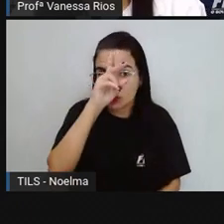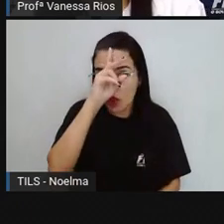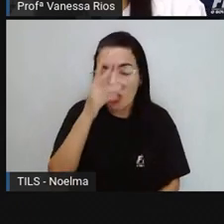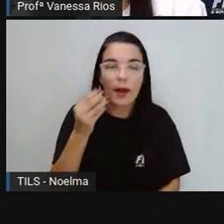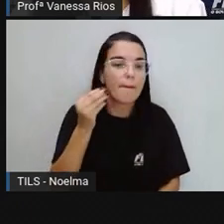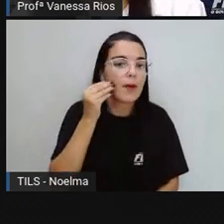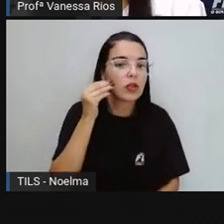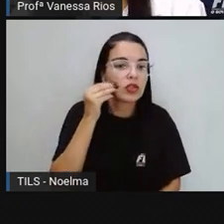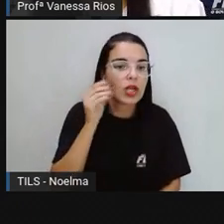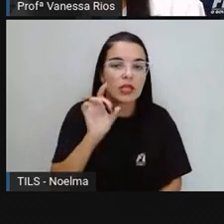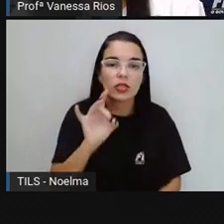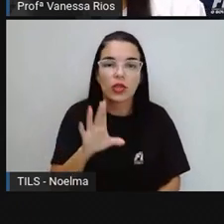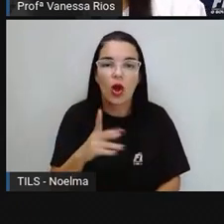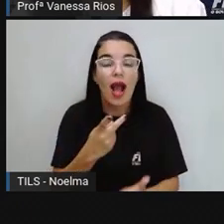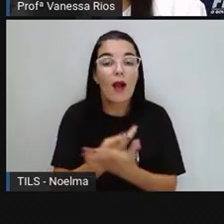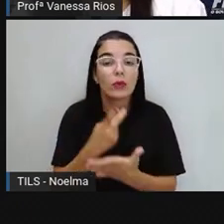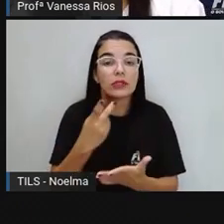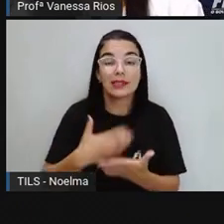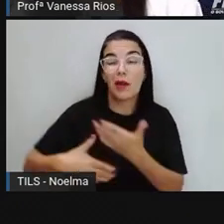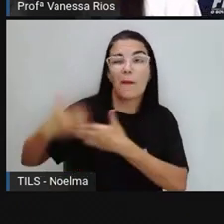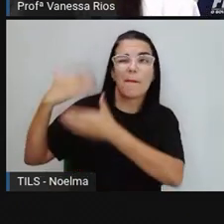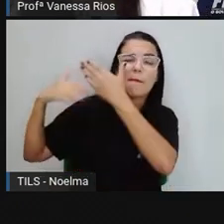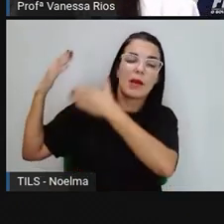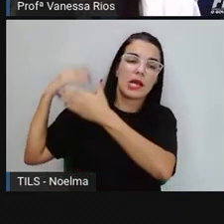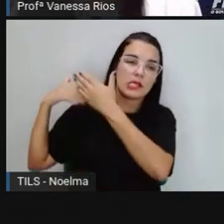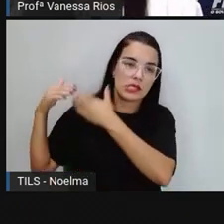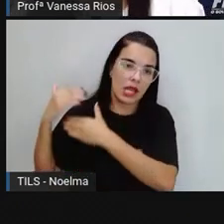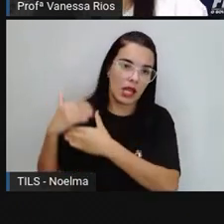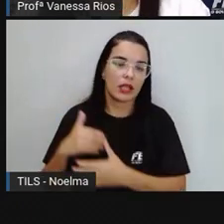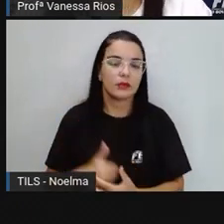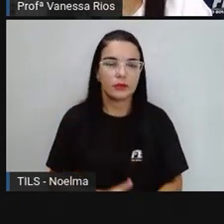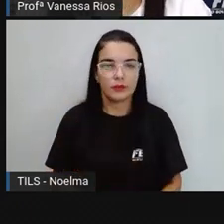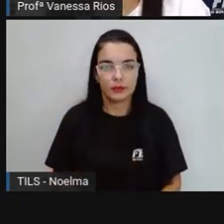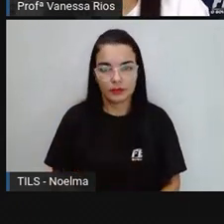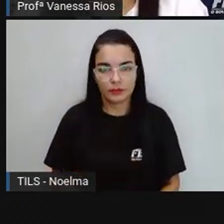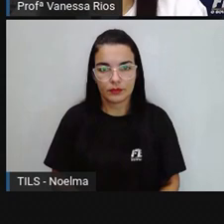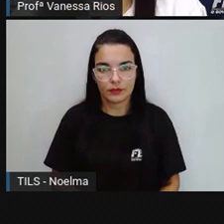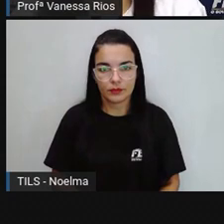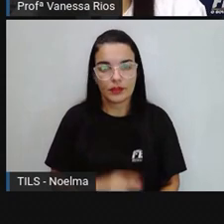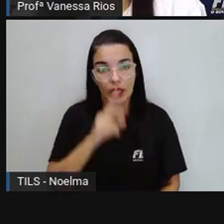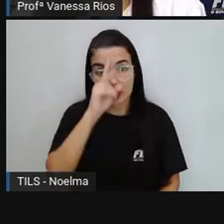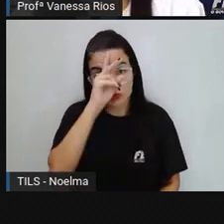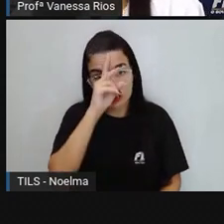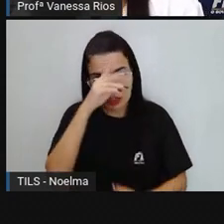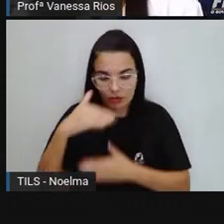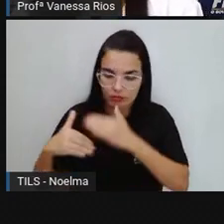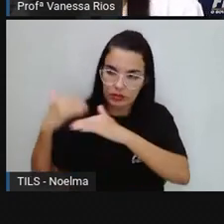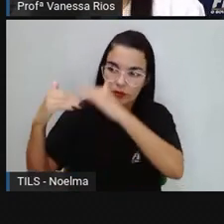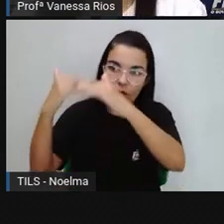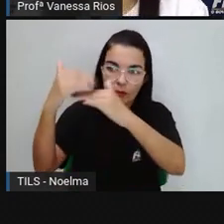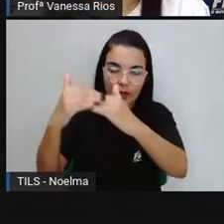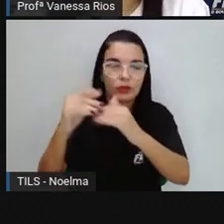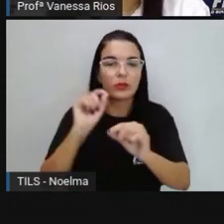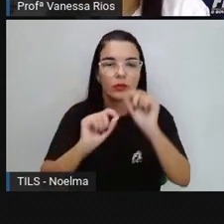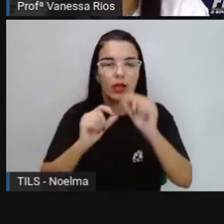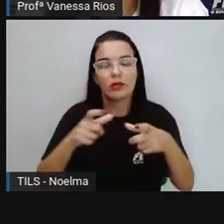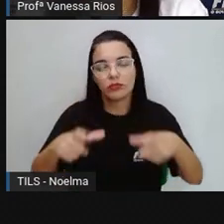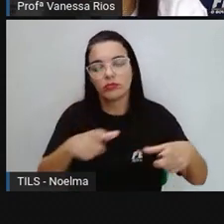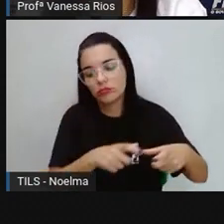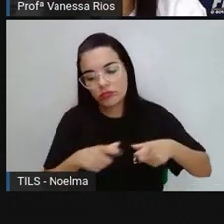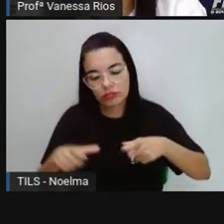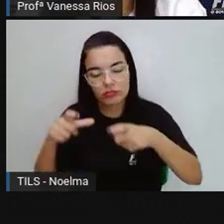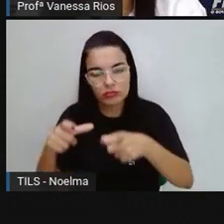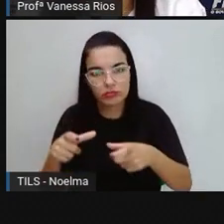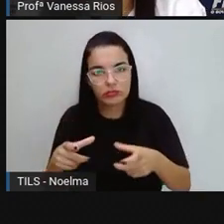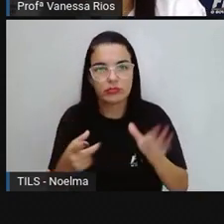atividades acontecidas, né, ocorridas aí durante a história e o desenvolvimento daquele espaço que